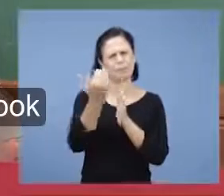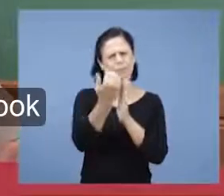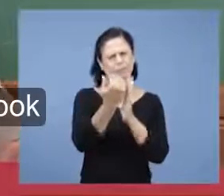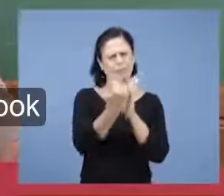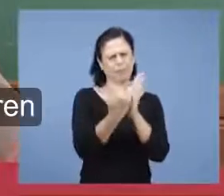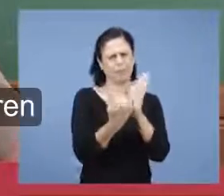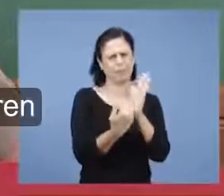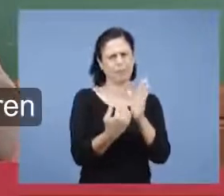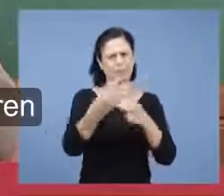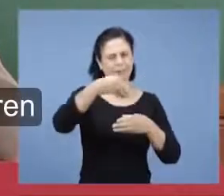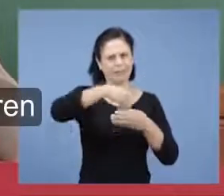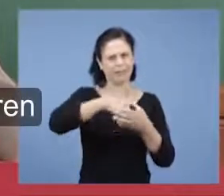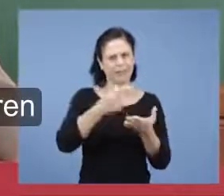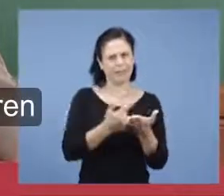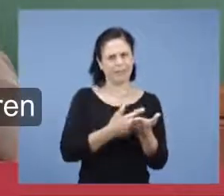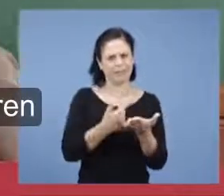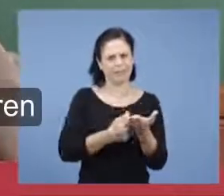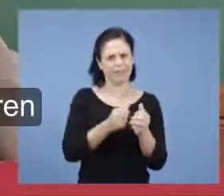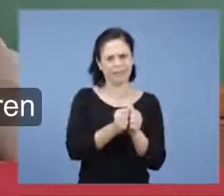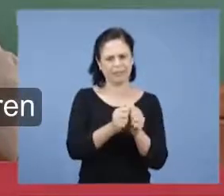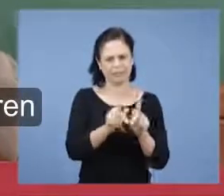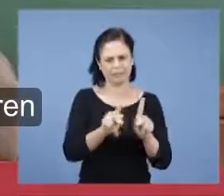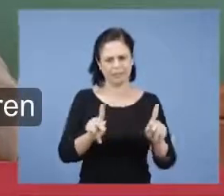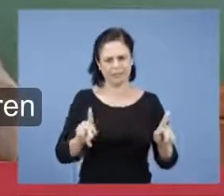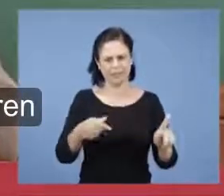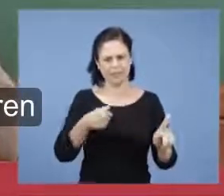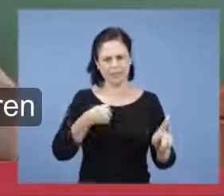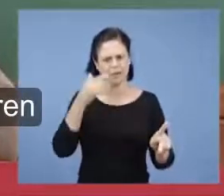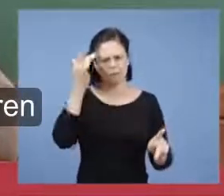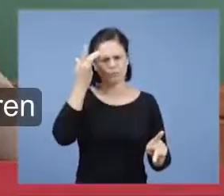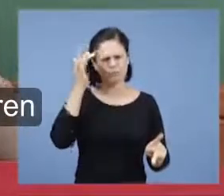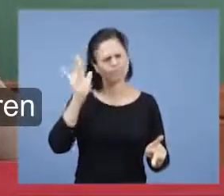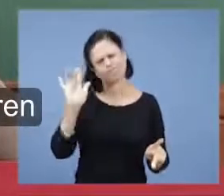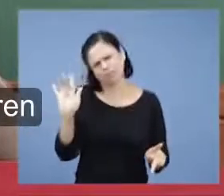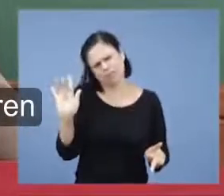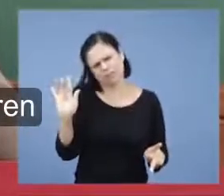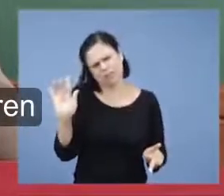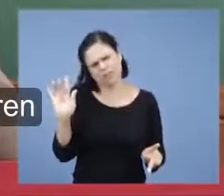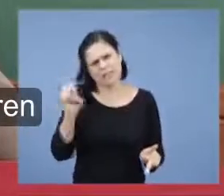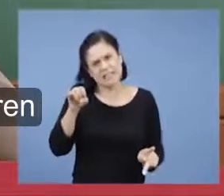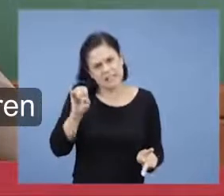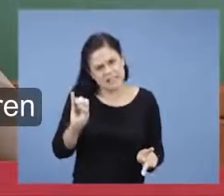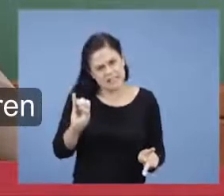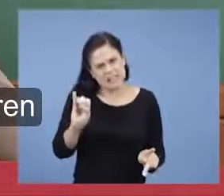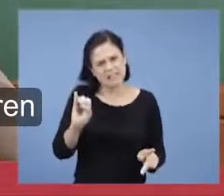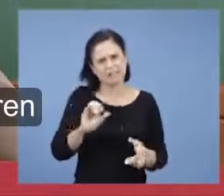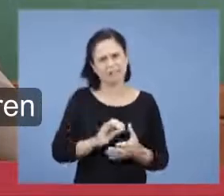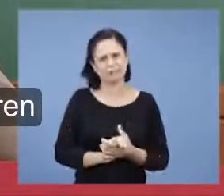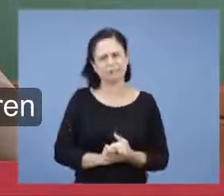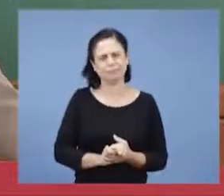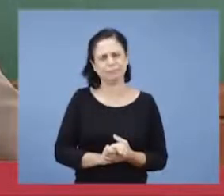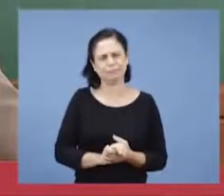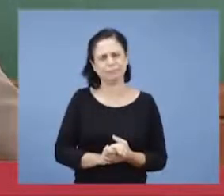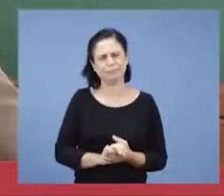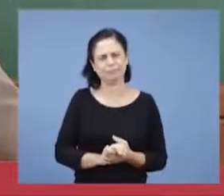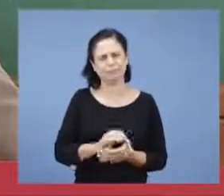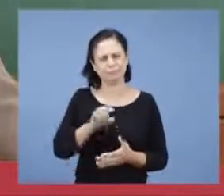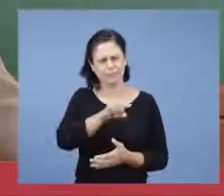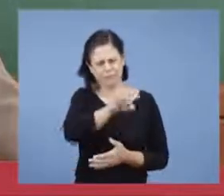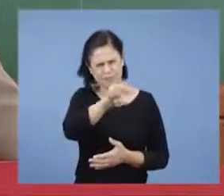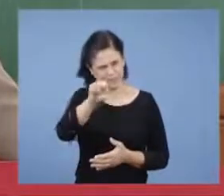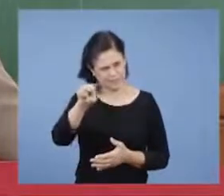no livro de Apocalipse. Eu não sei se os nossos irmãos que estão